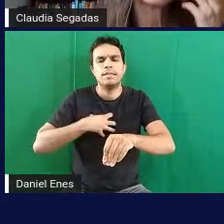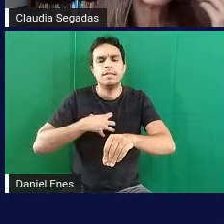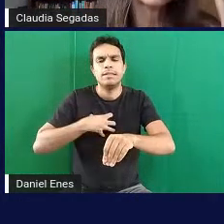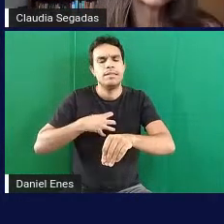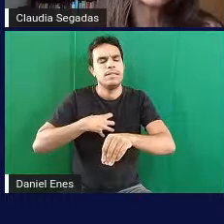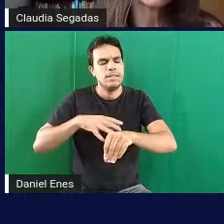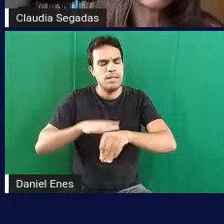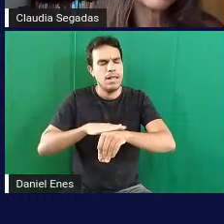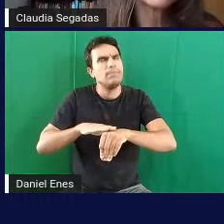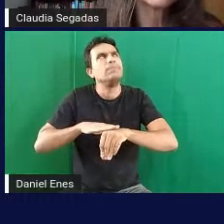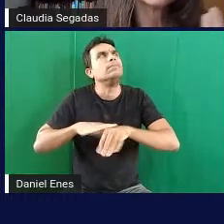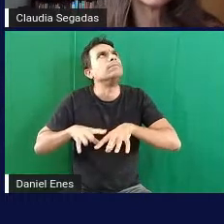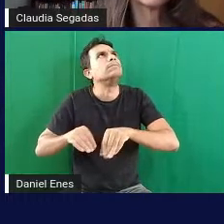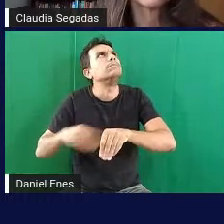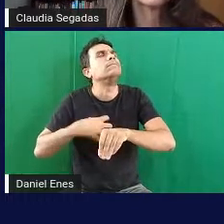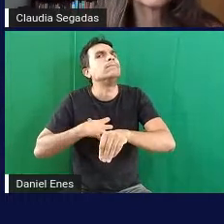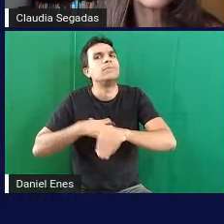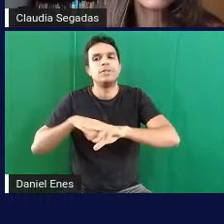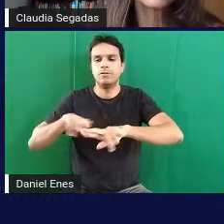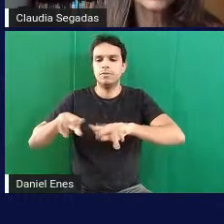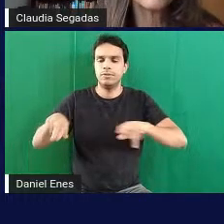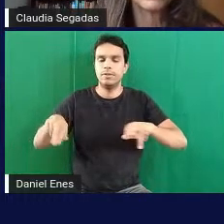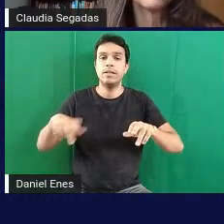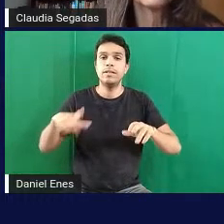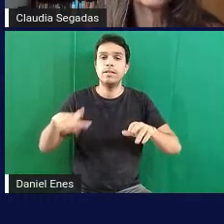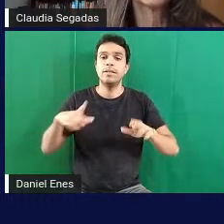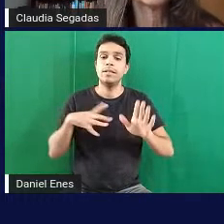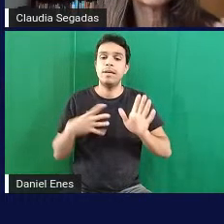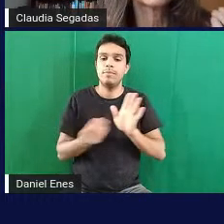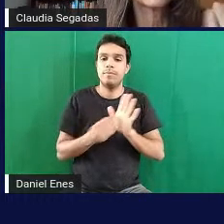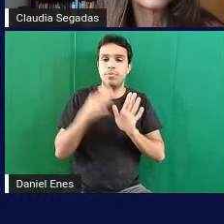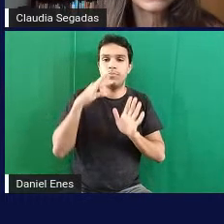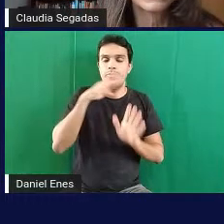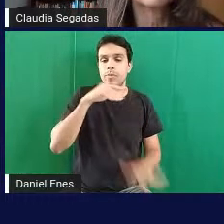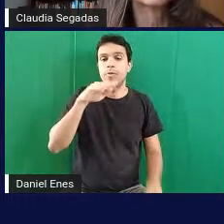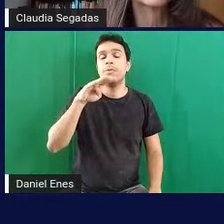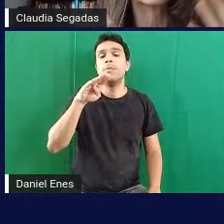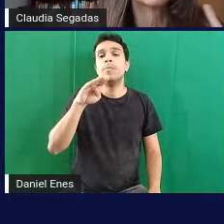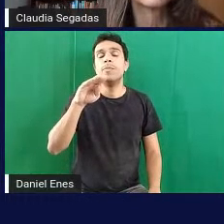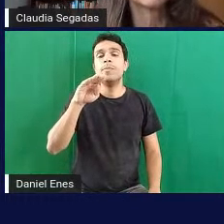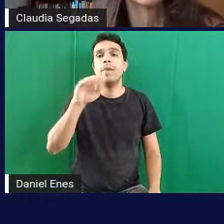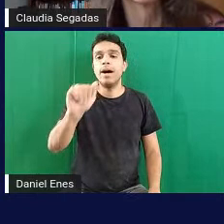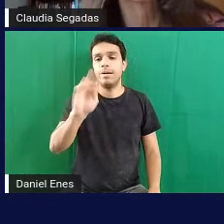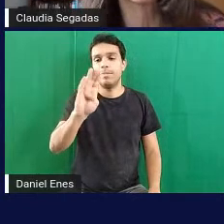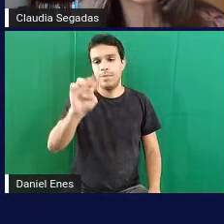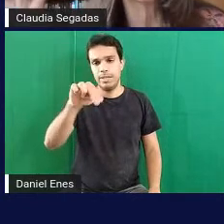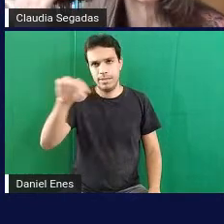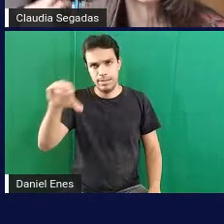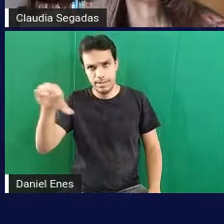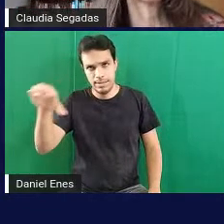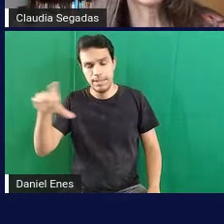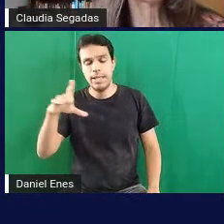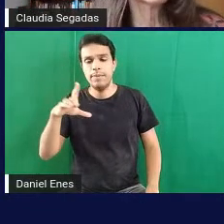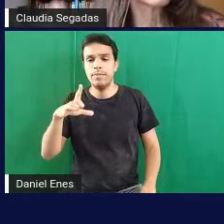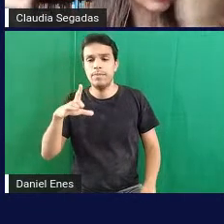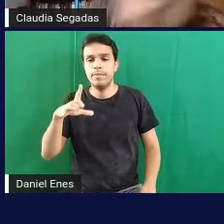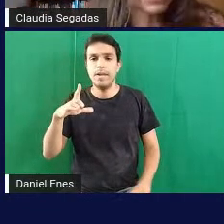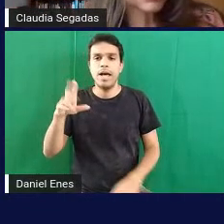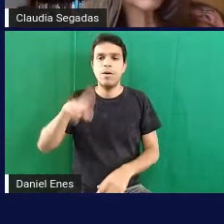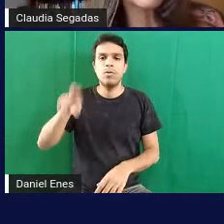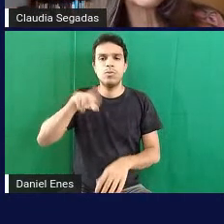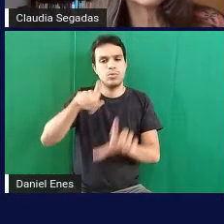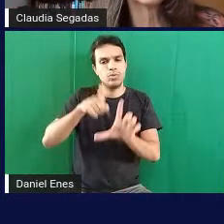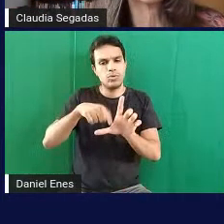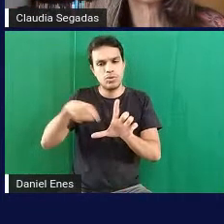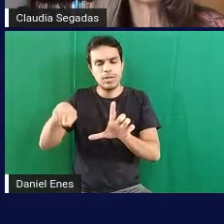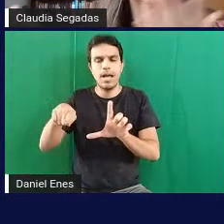bem enfatizado né lá na BNCC fala de começar a estimular um aluno com uso de gráficos tratamento de informação já já